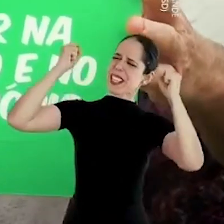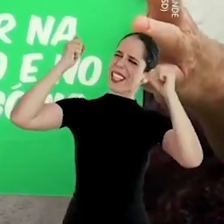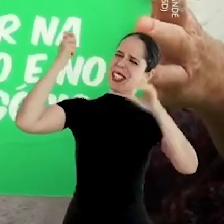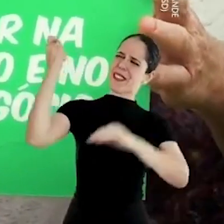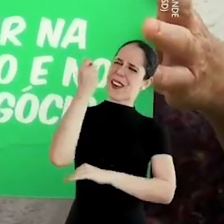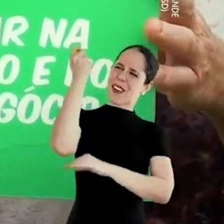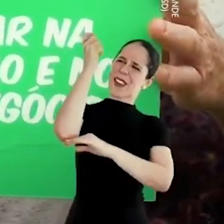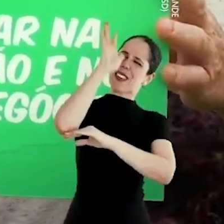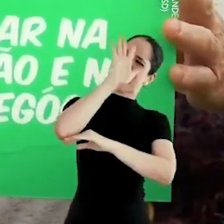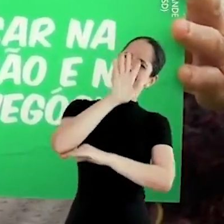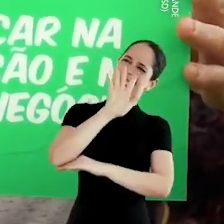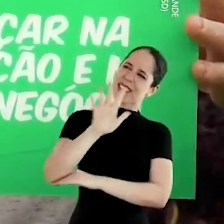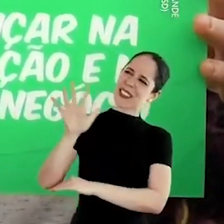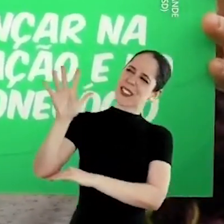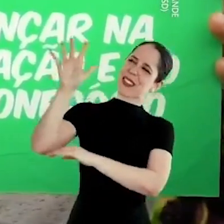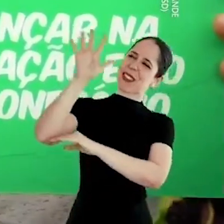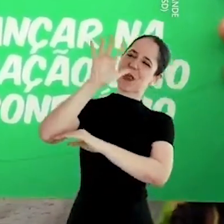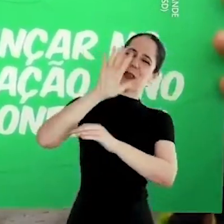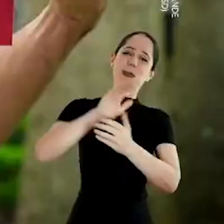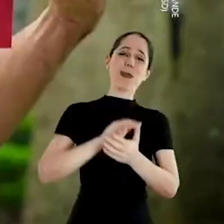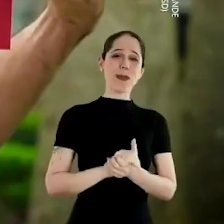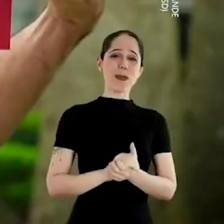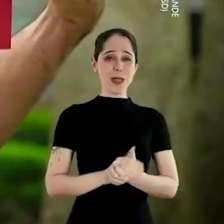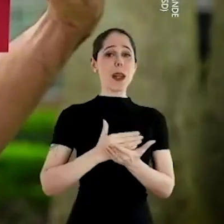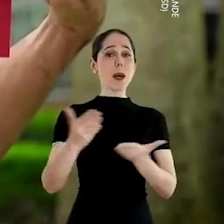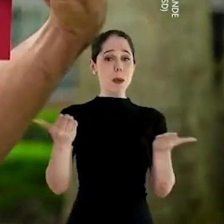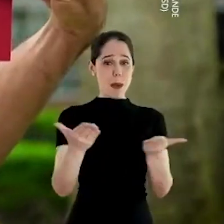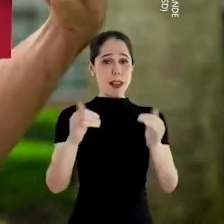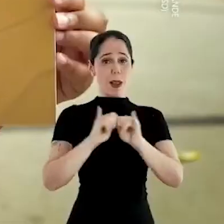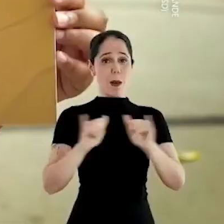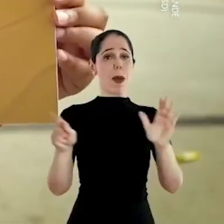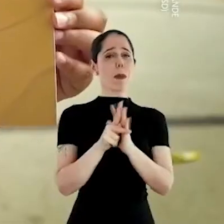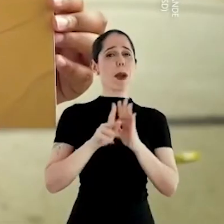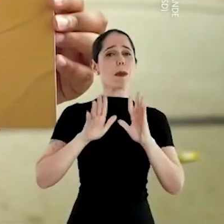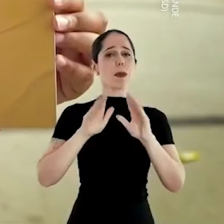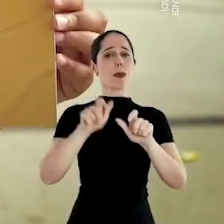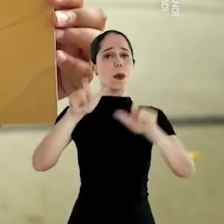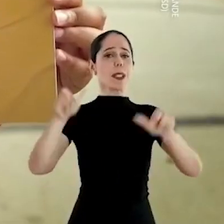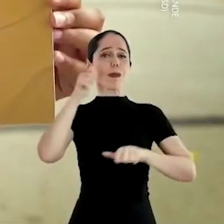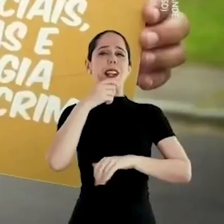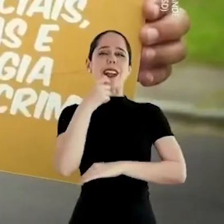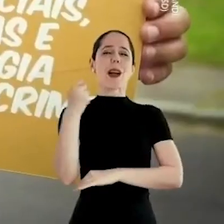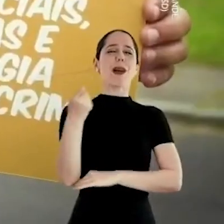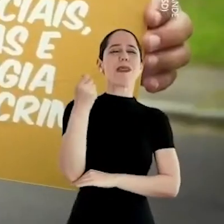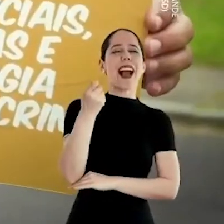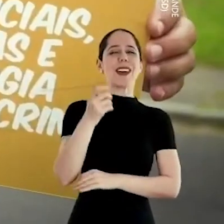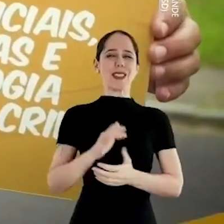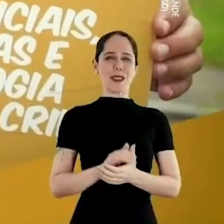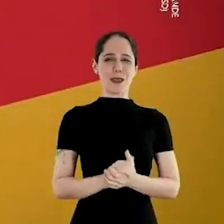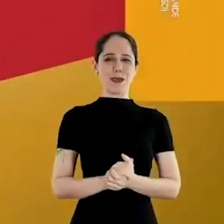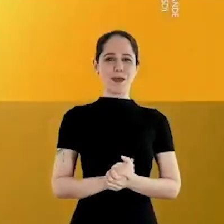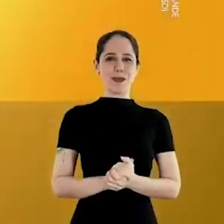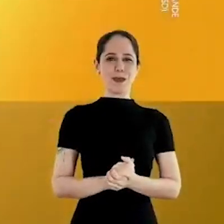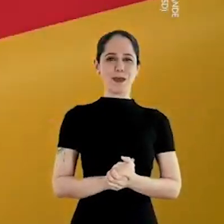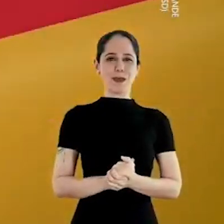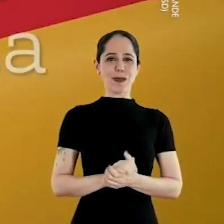viva o Rio Grande do Sul. Começa agora o programa de todos os gaúchos.